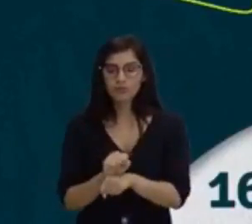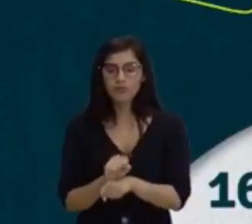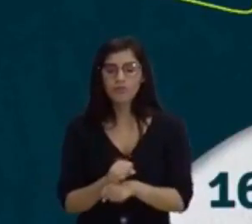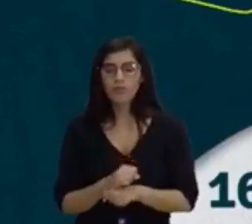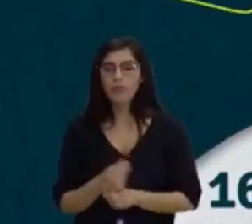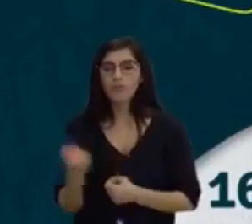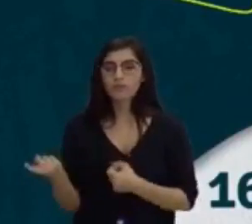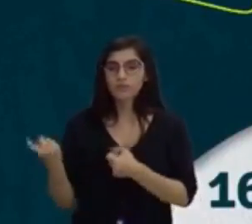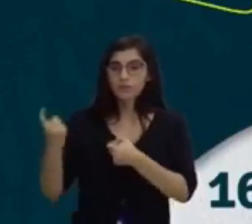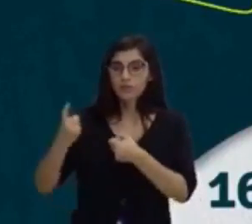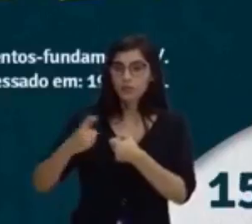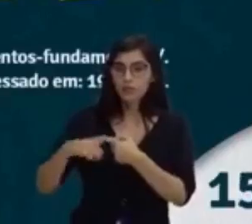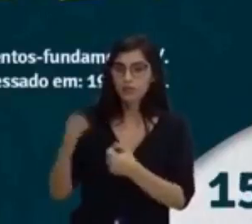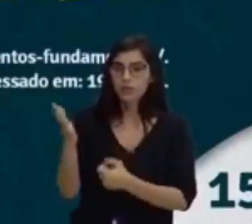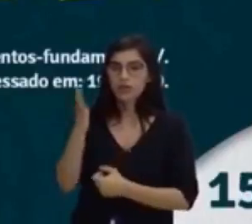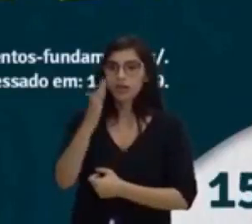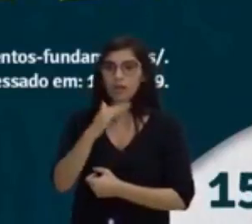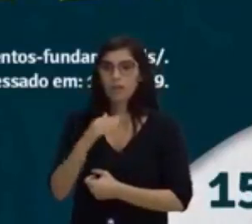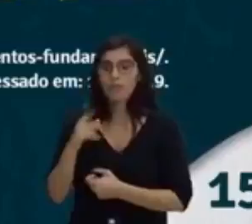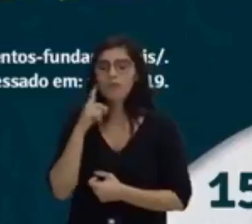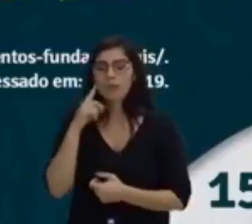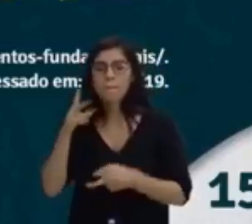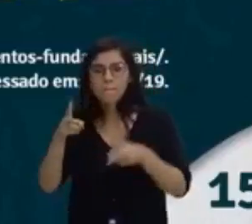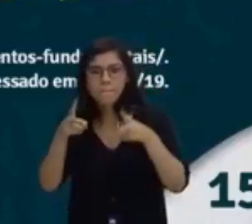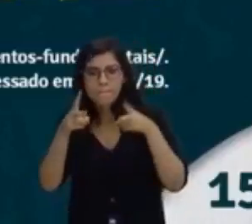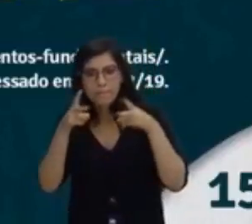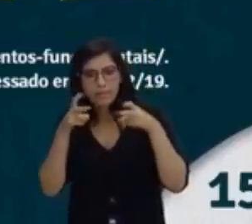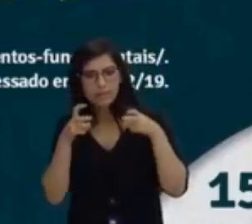só voltar aqui à tela anterior para que você possa olhar.